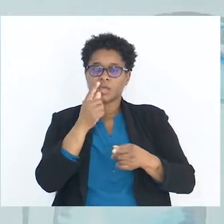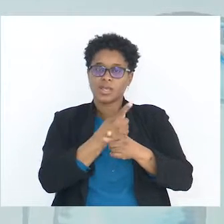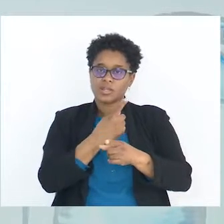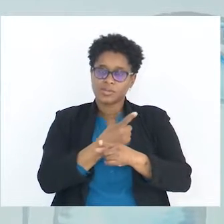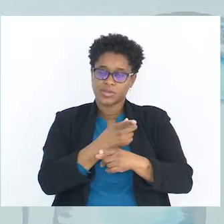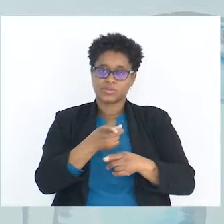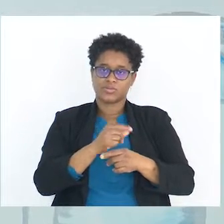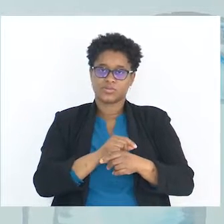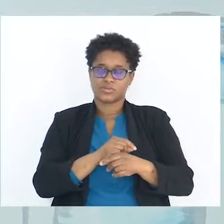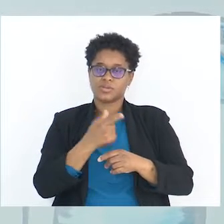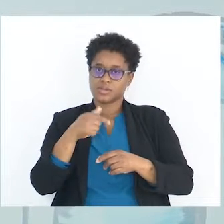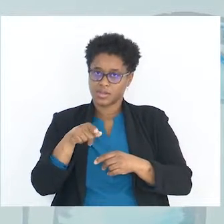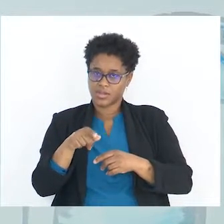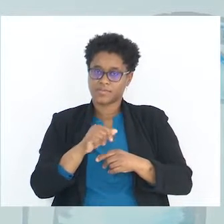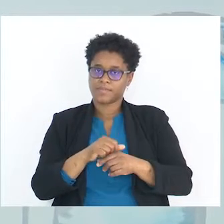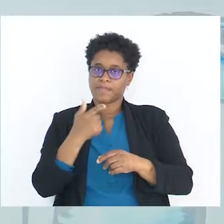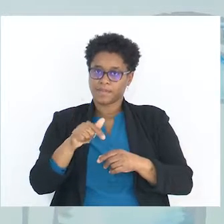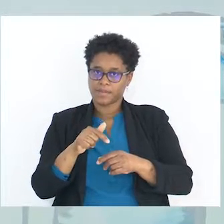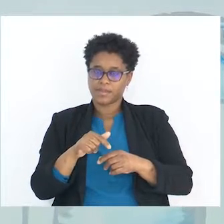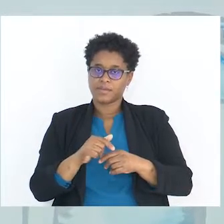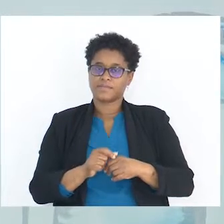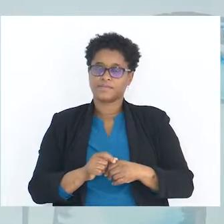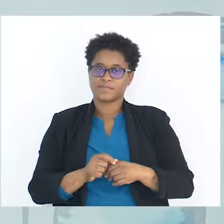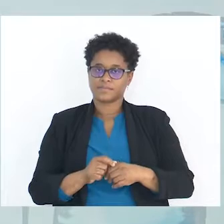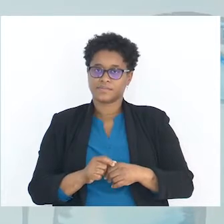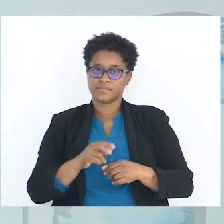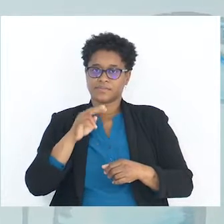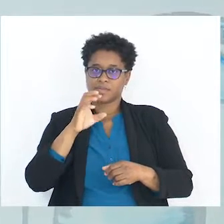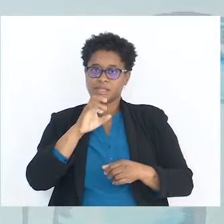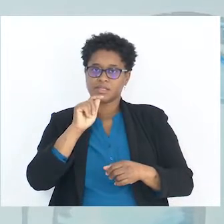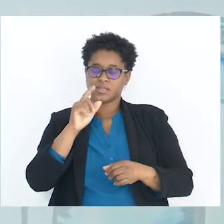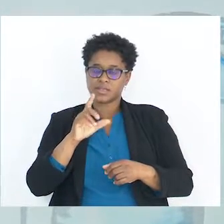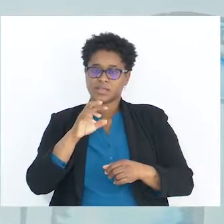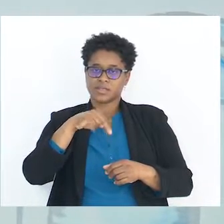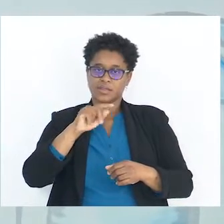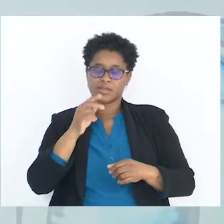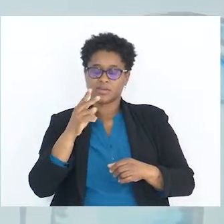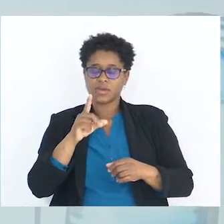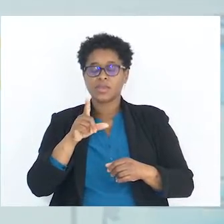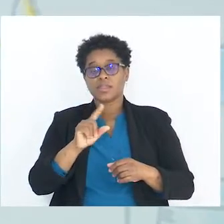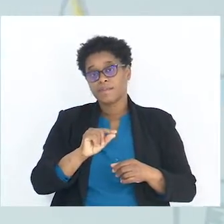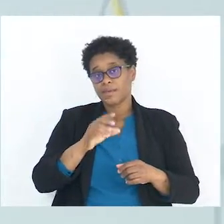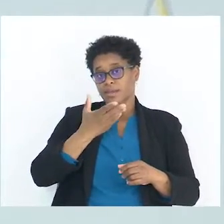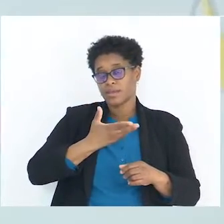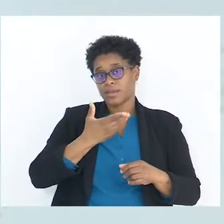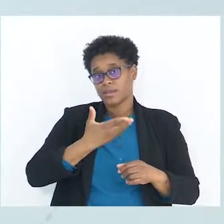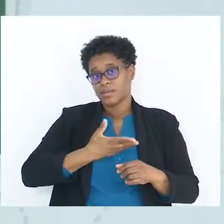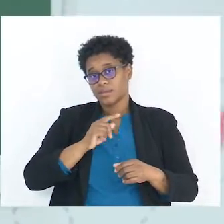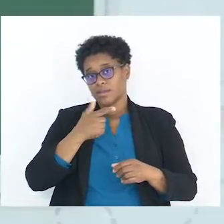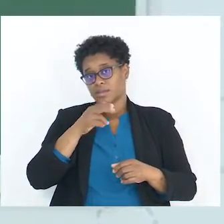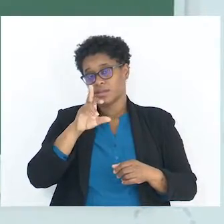que ele nomei aqui? Temos a serotonina, a serotonina e a dopamina. Ok? Então,